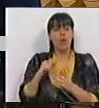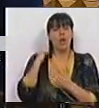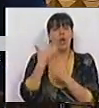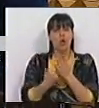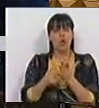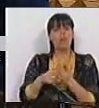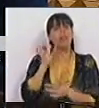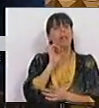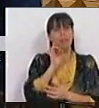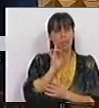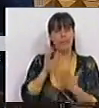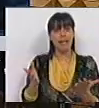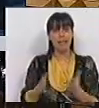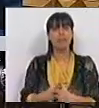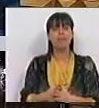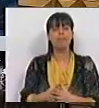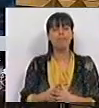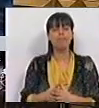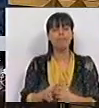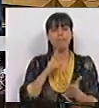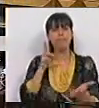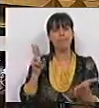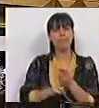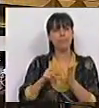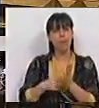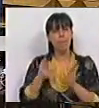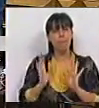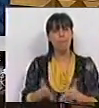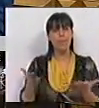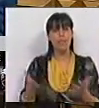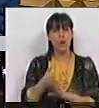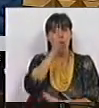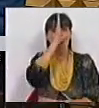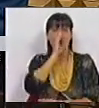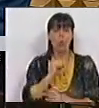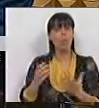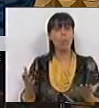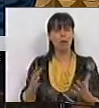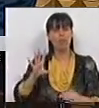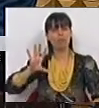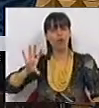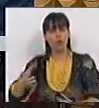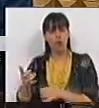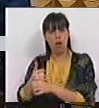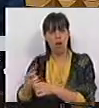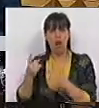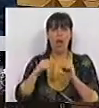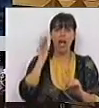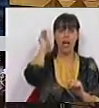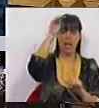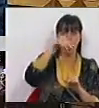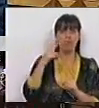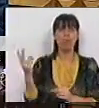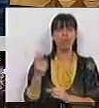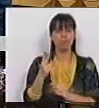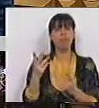resolução é pertinente e é, de facto, necessário que os governos regional e da República